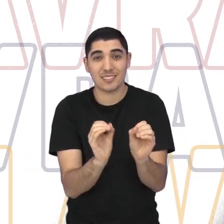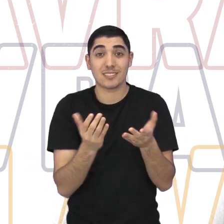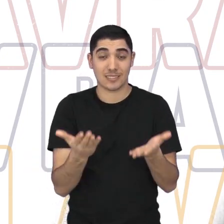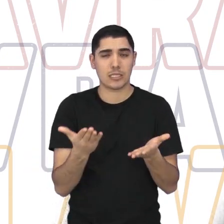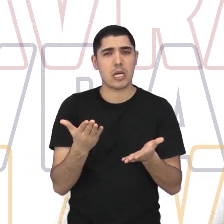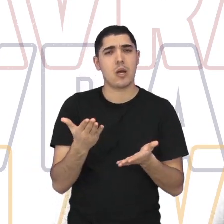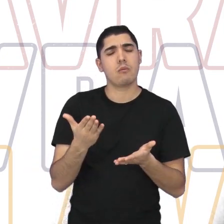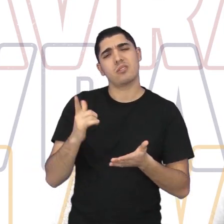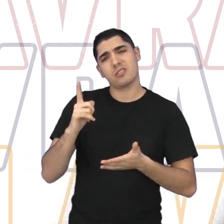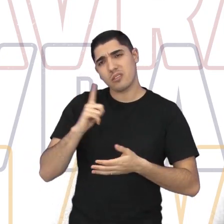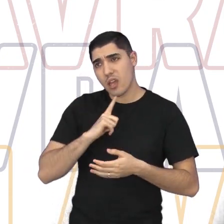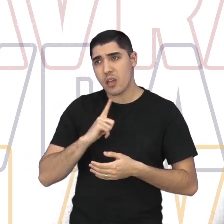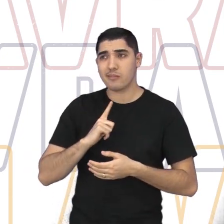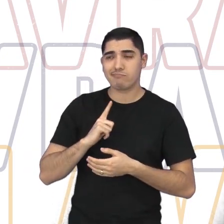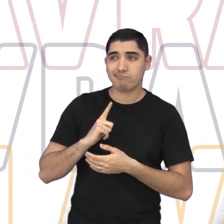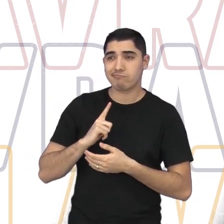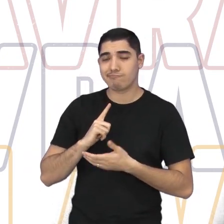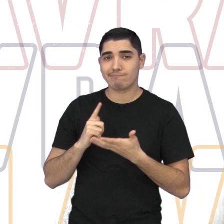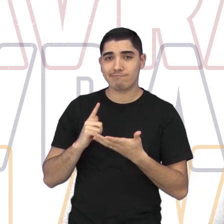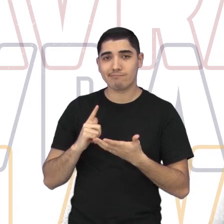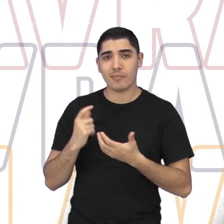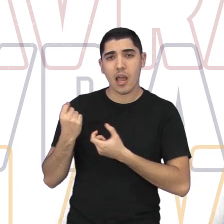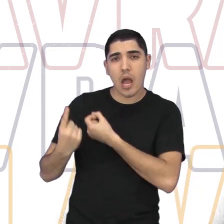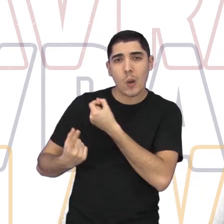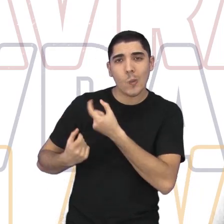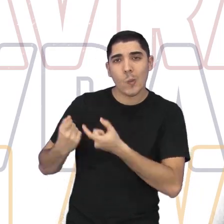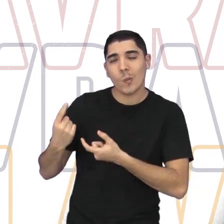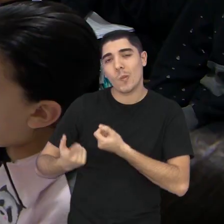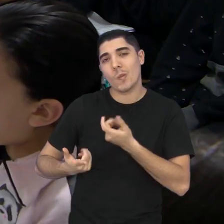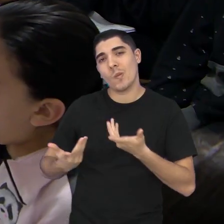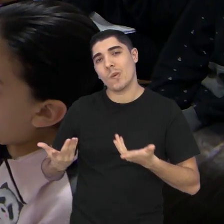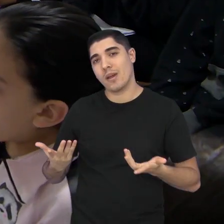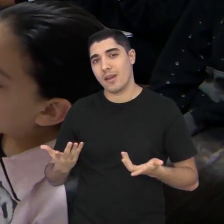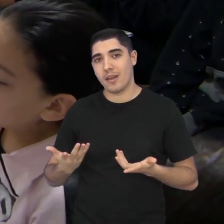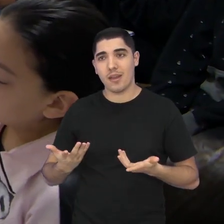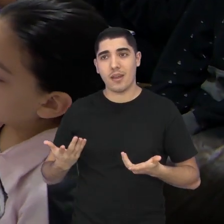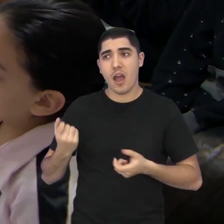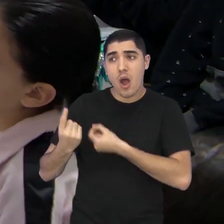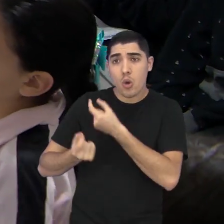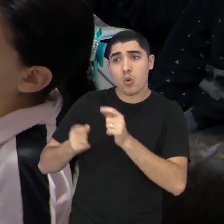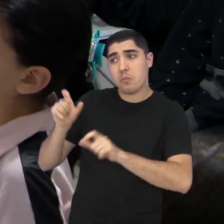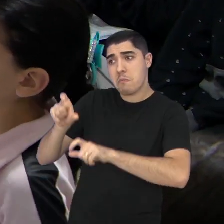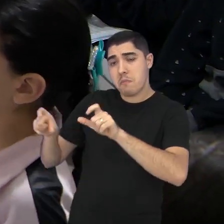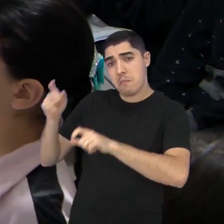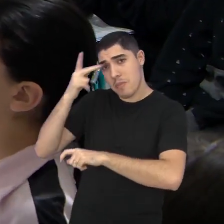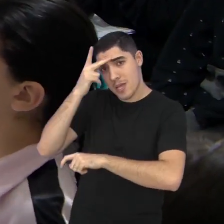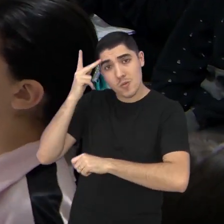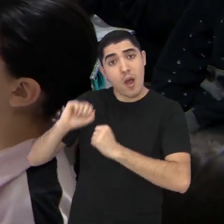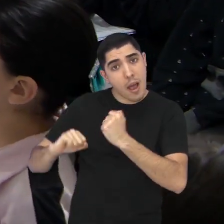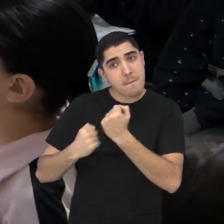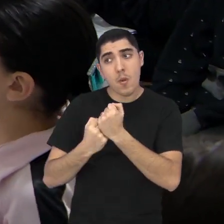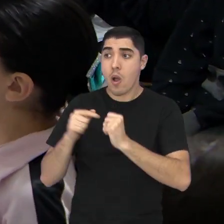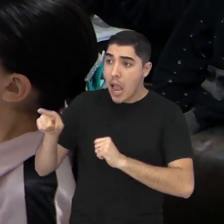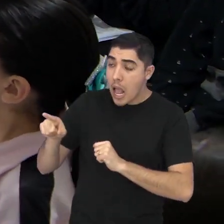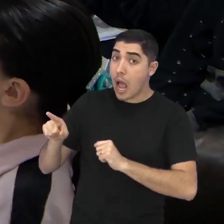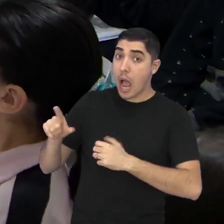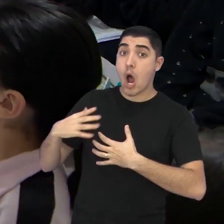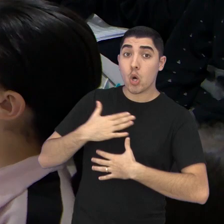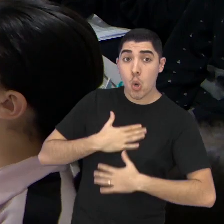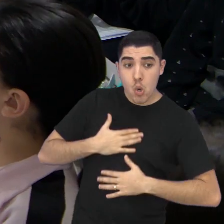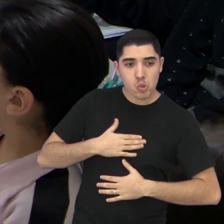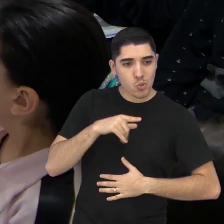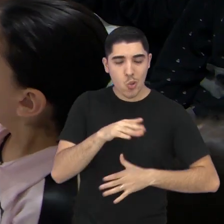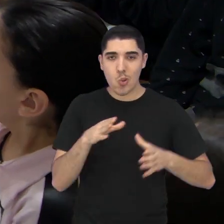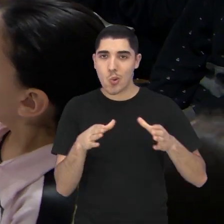A gente até tinha alguns apoiadores, né? Que se simpatizavam com o